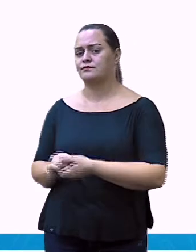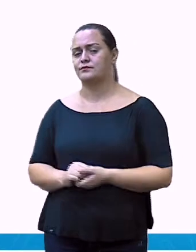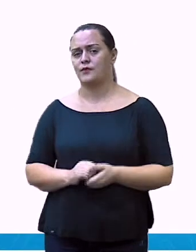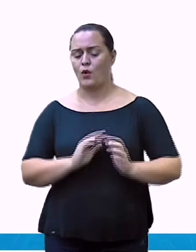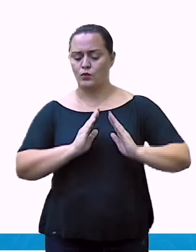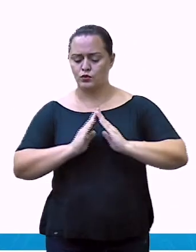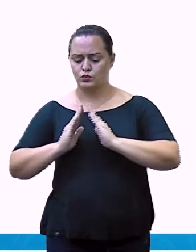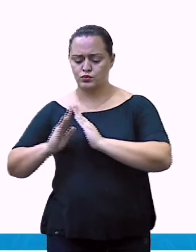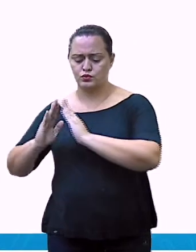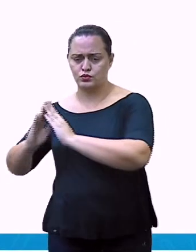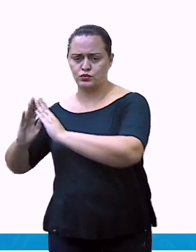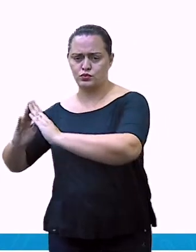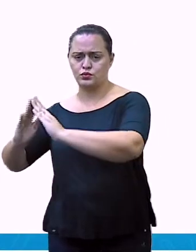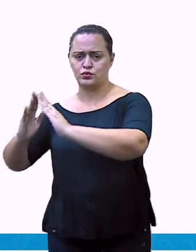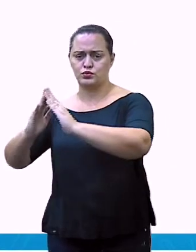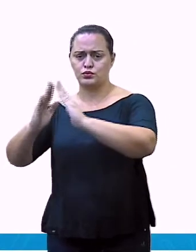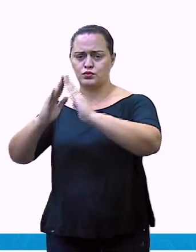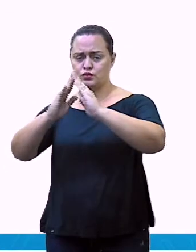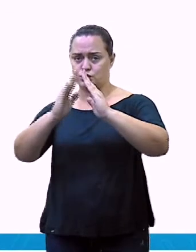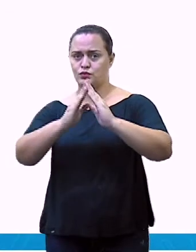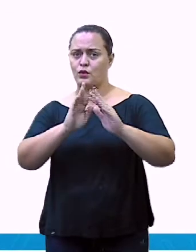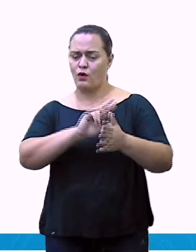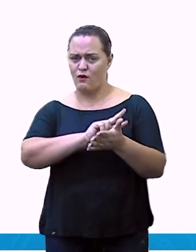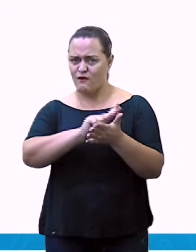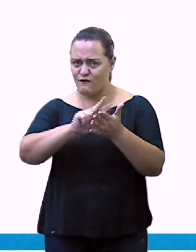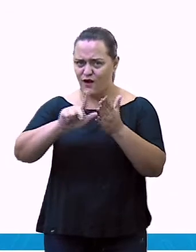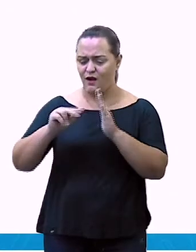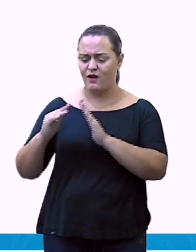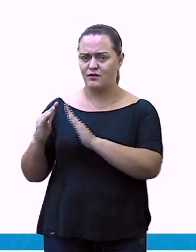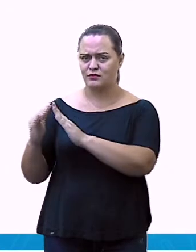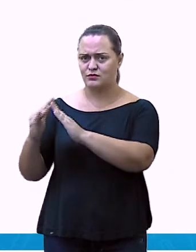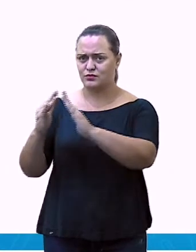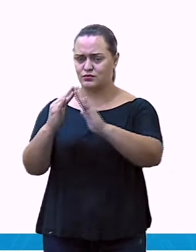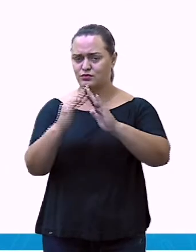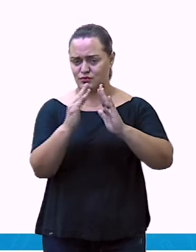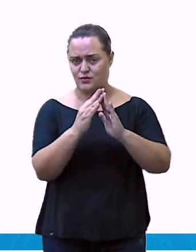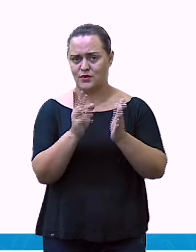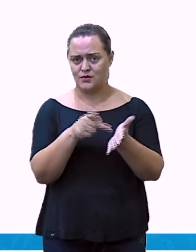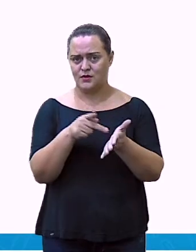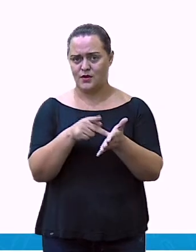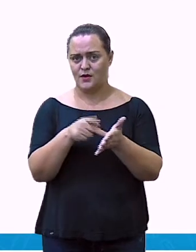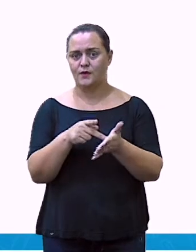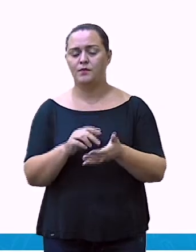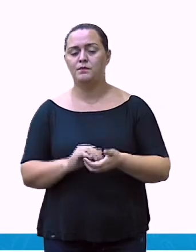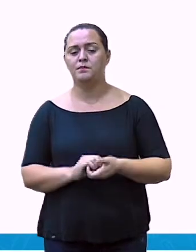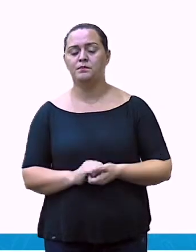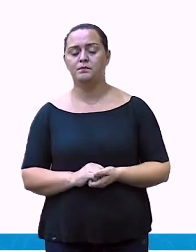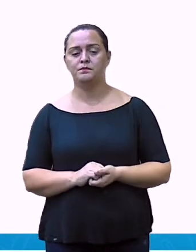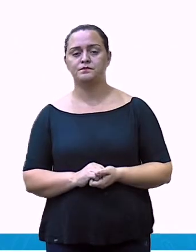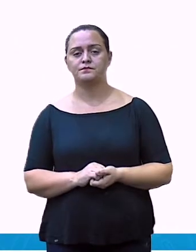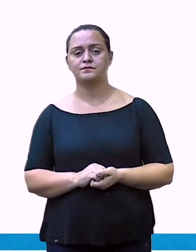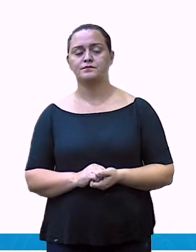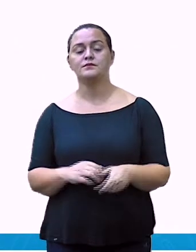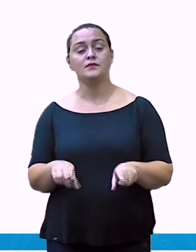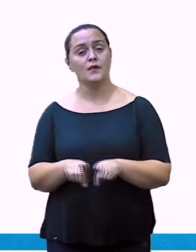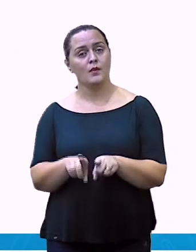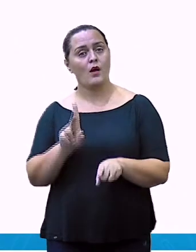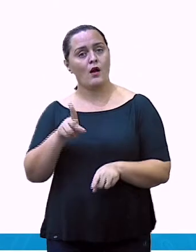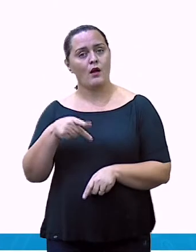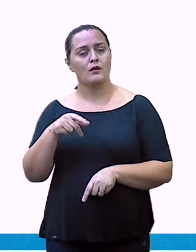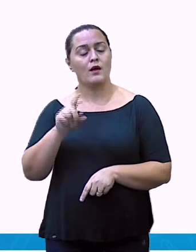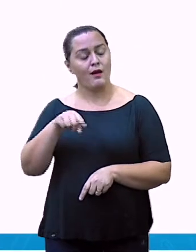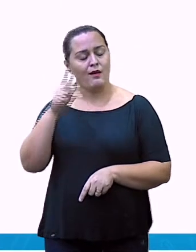conhece esse tipo de moradias, que são os barracos. Esse tipo de moradia também é bem comum